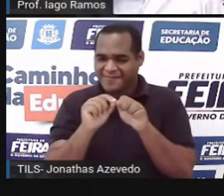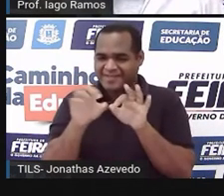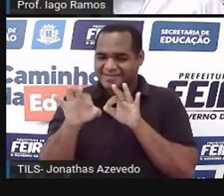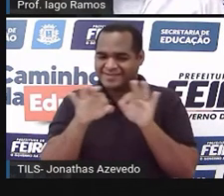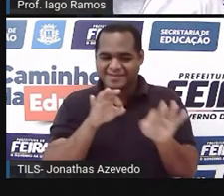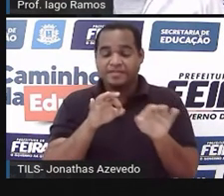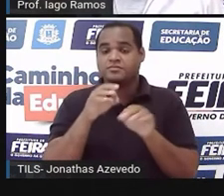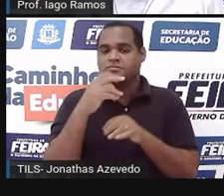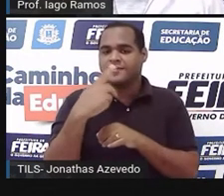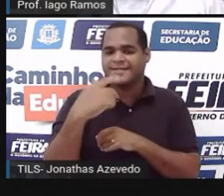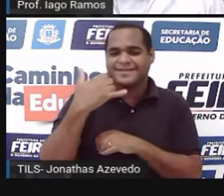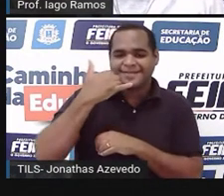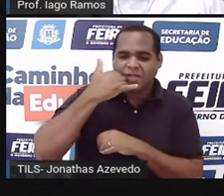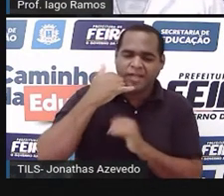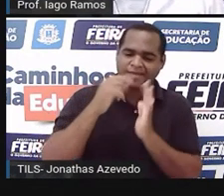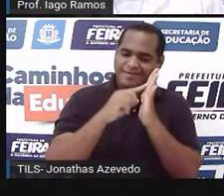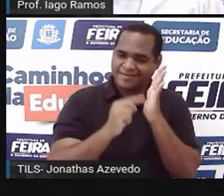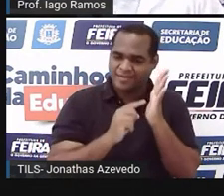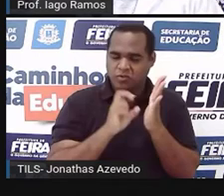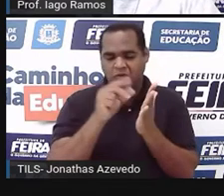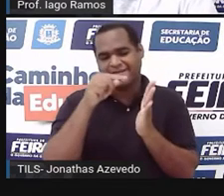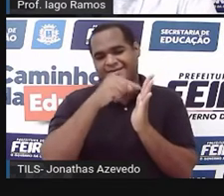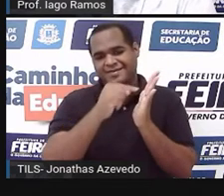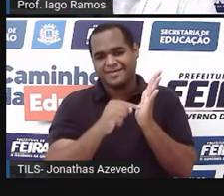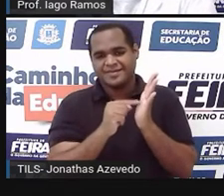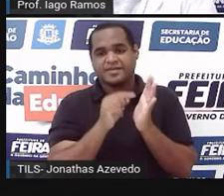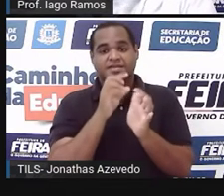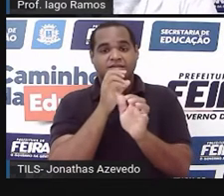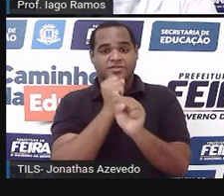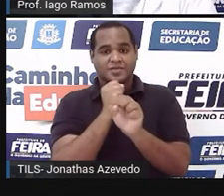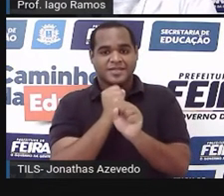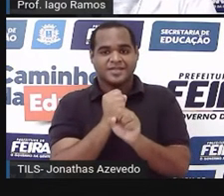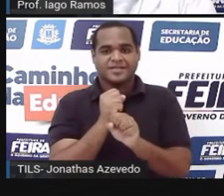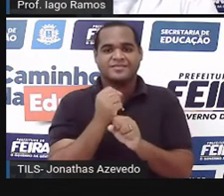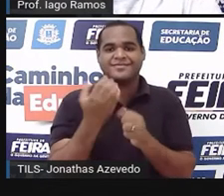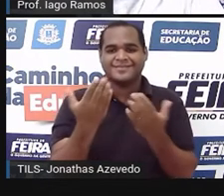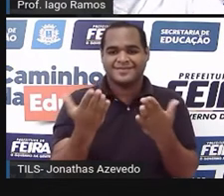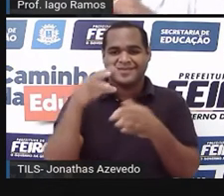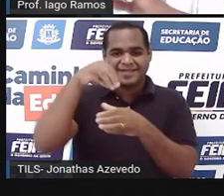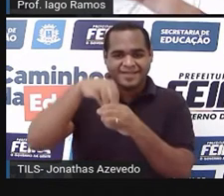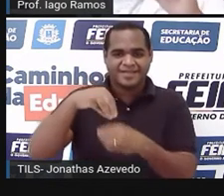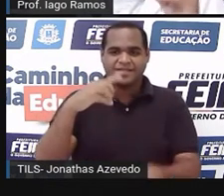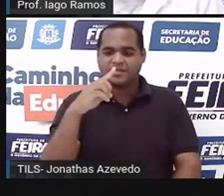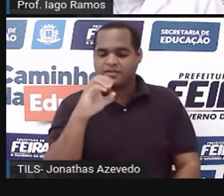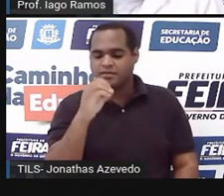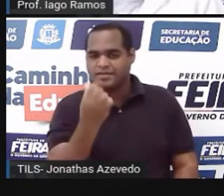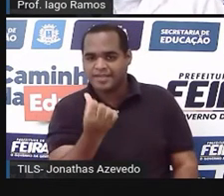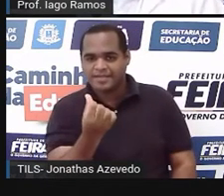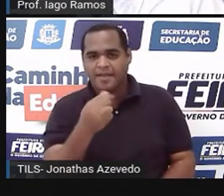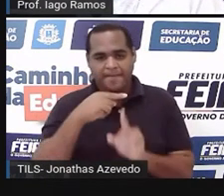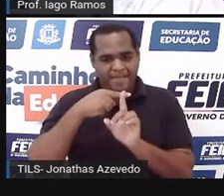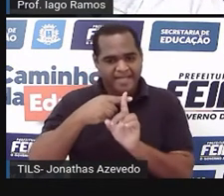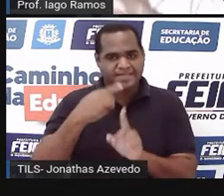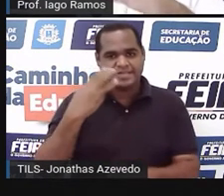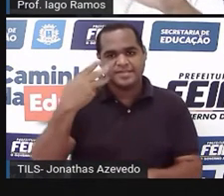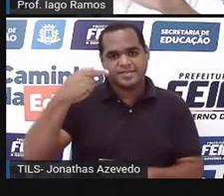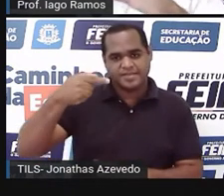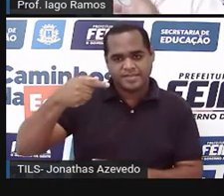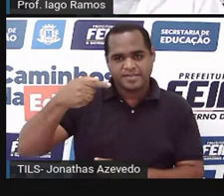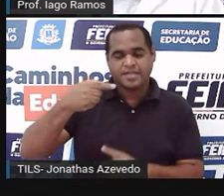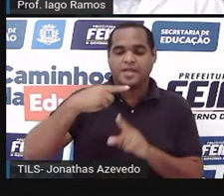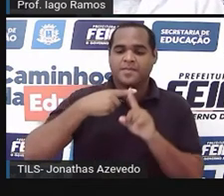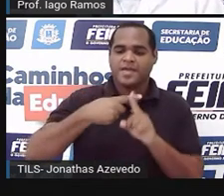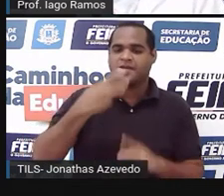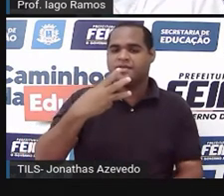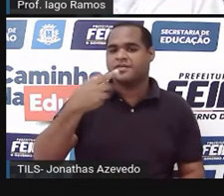calculadora e soma aqueles três ângulos que aparecem ali na imagem. o ângulo de 106 mais o ângulo de